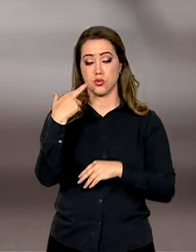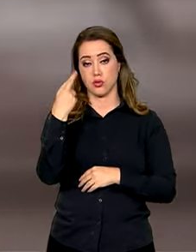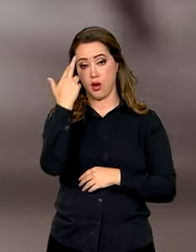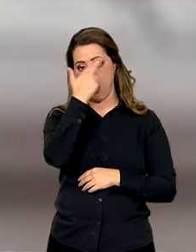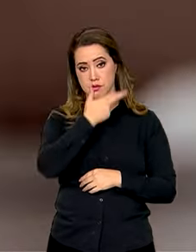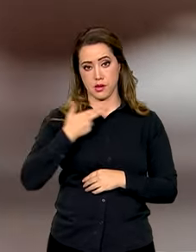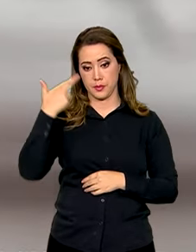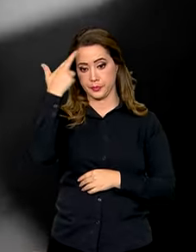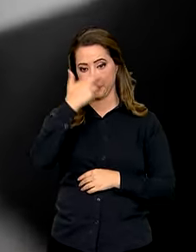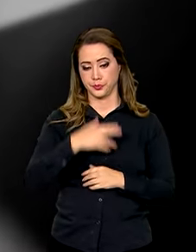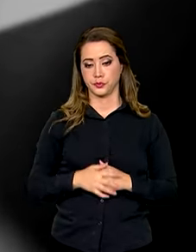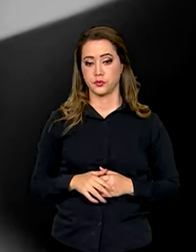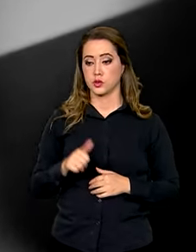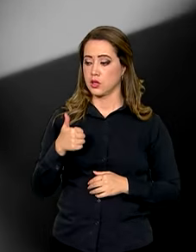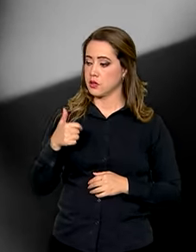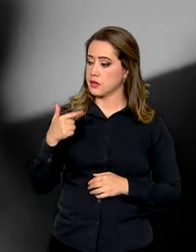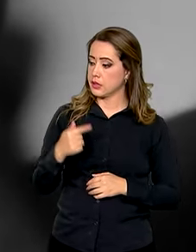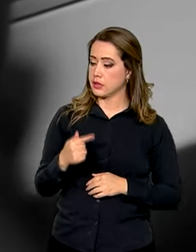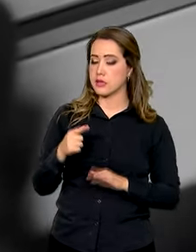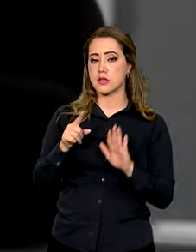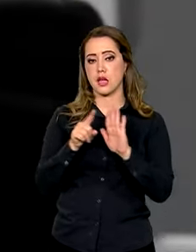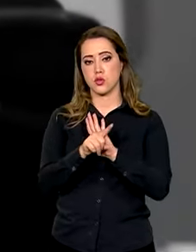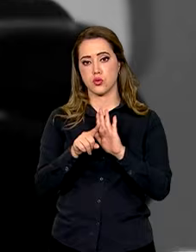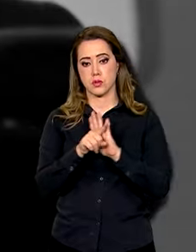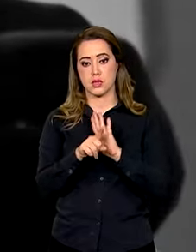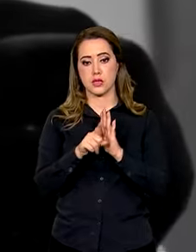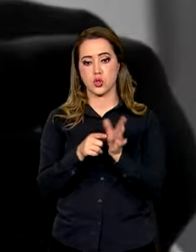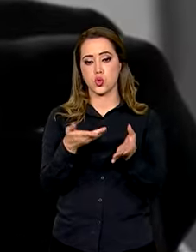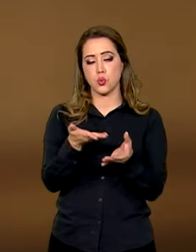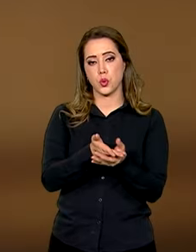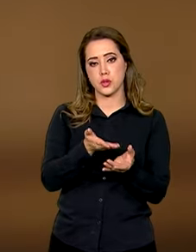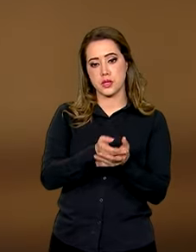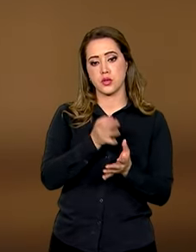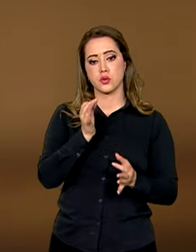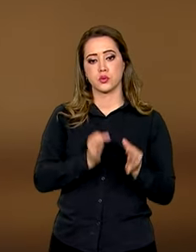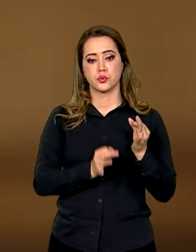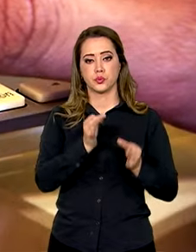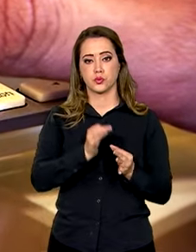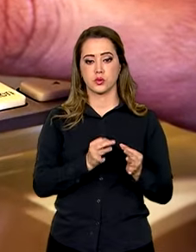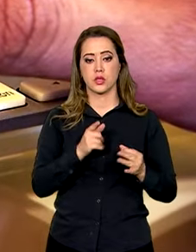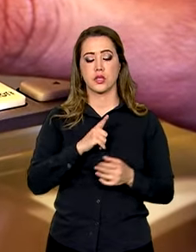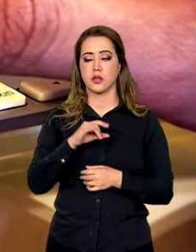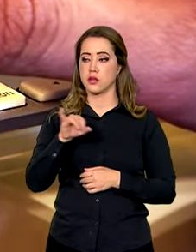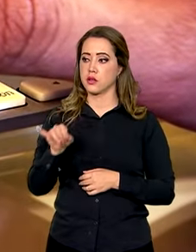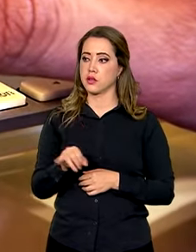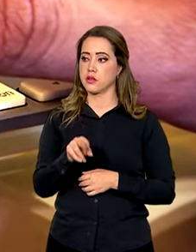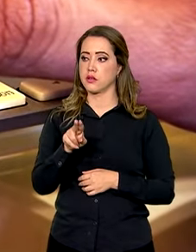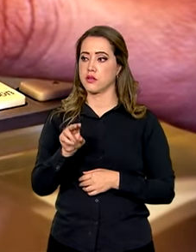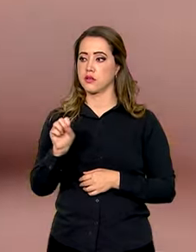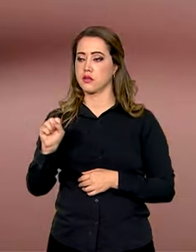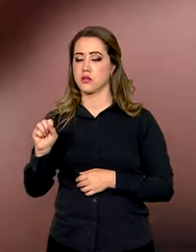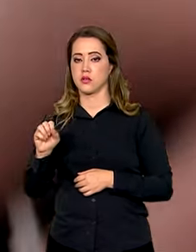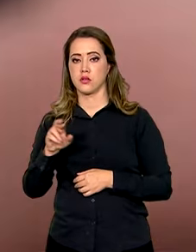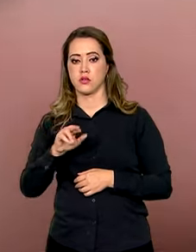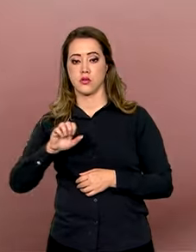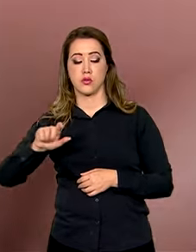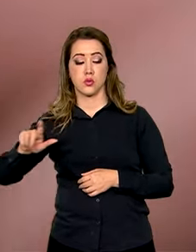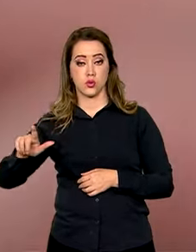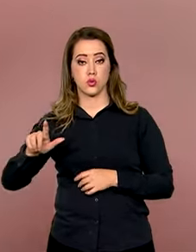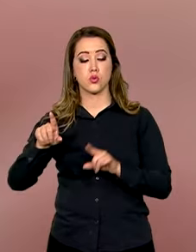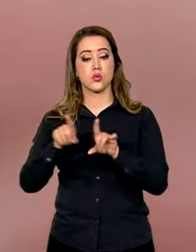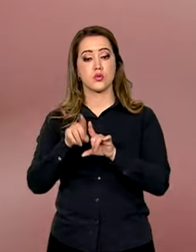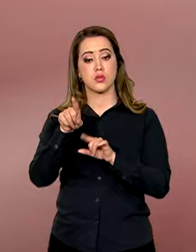107 decisões judiciais disponíveis no Banco de Dados do Jus Brasil, plataforma que coleta informações